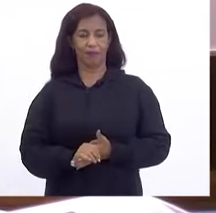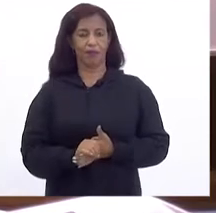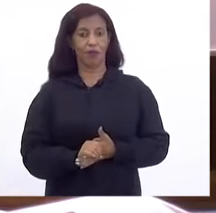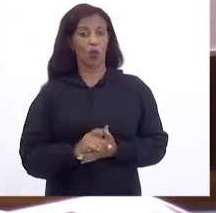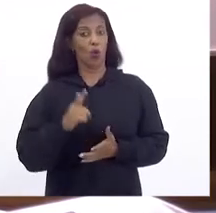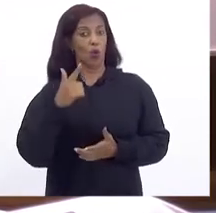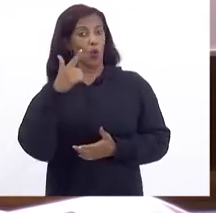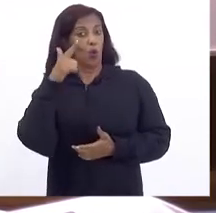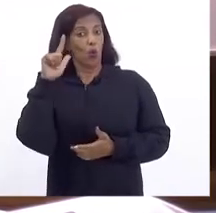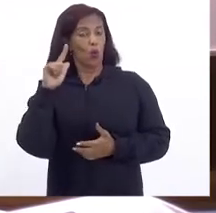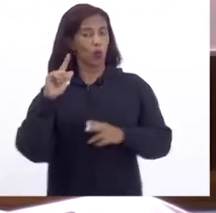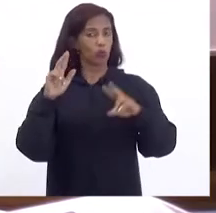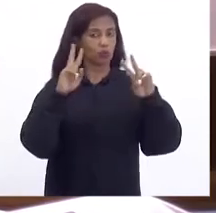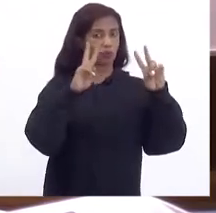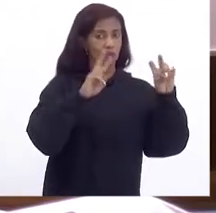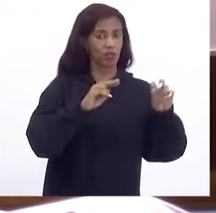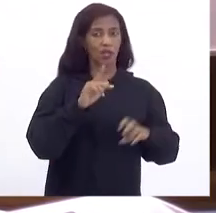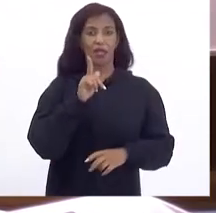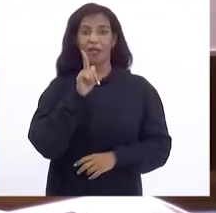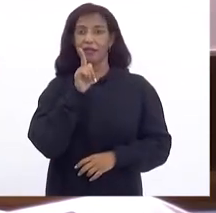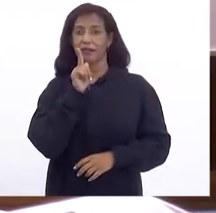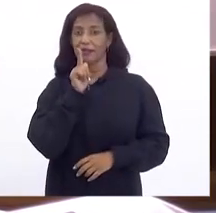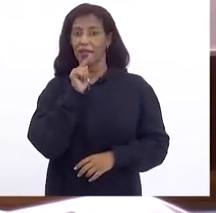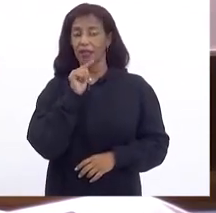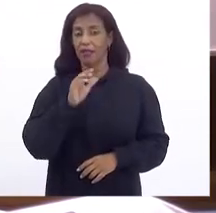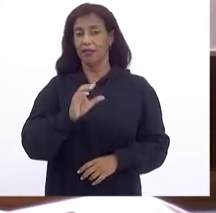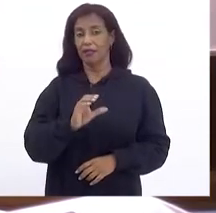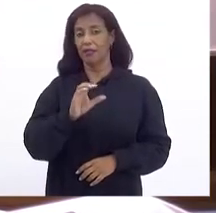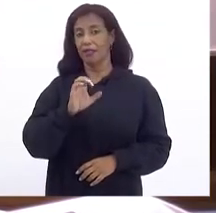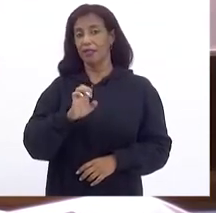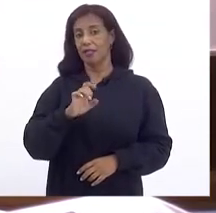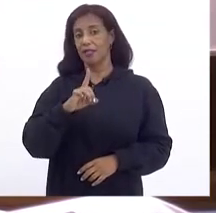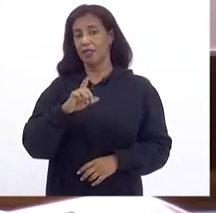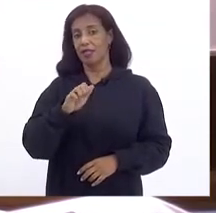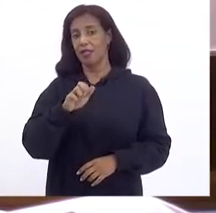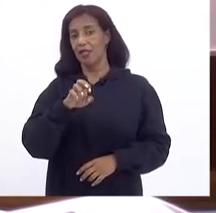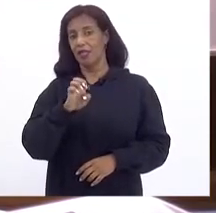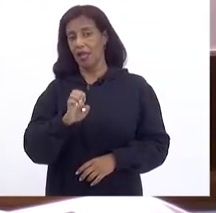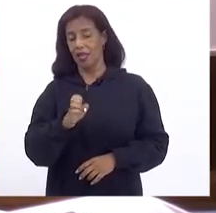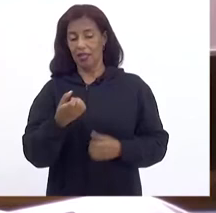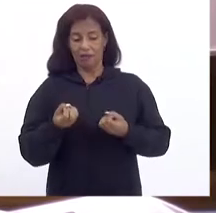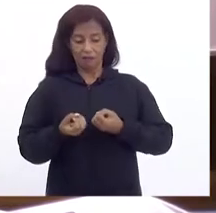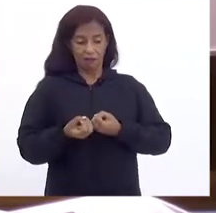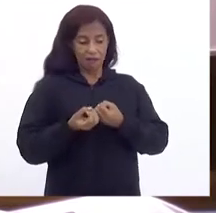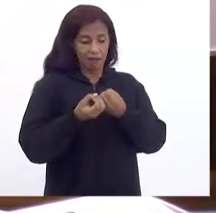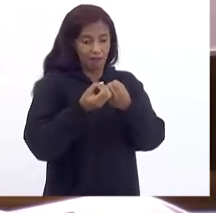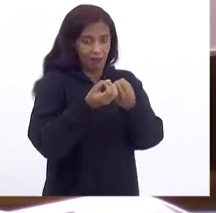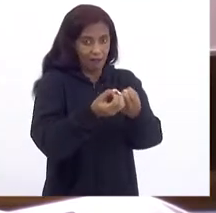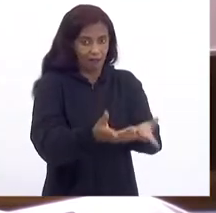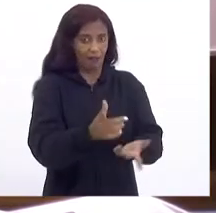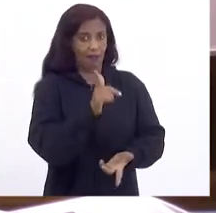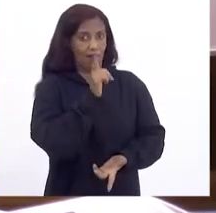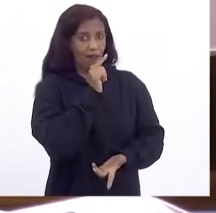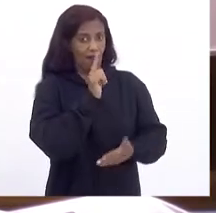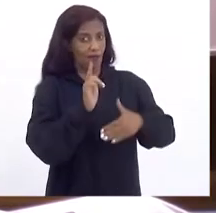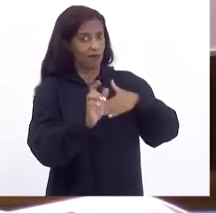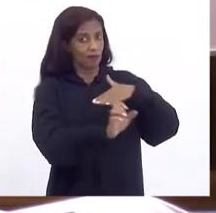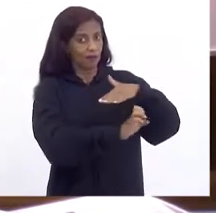Remanescente Que vai fornecer Água Para as concessionárias